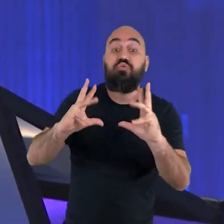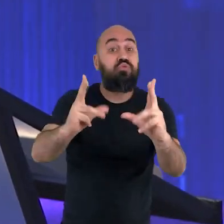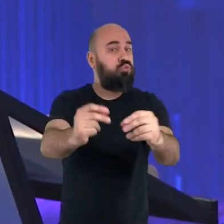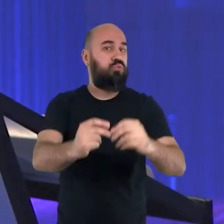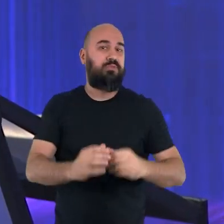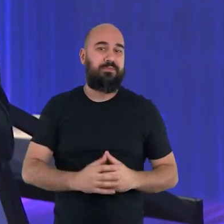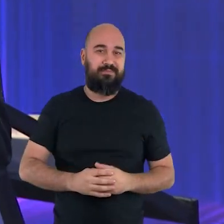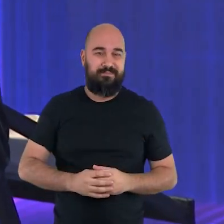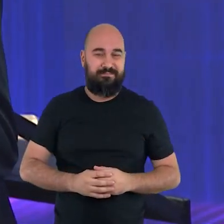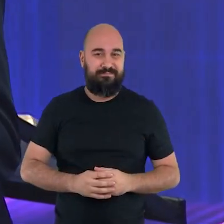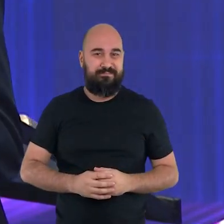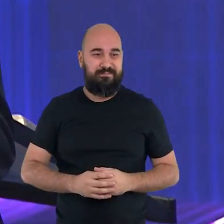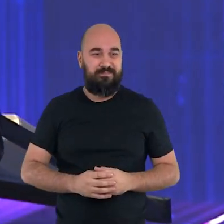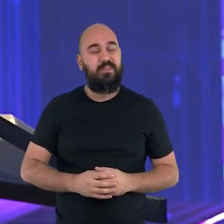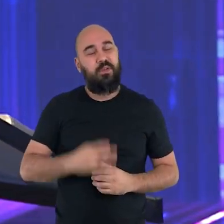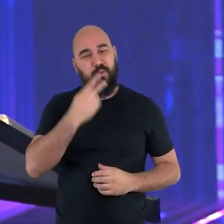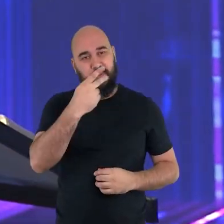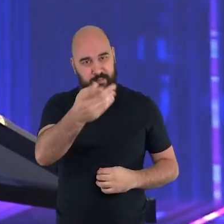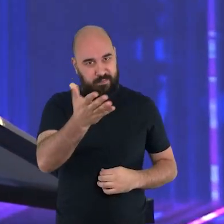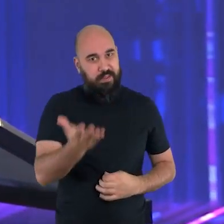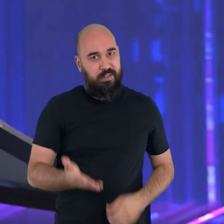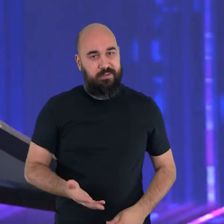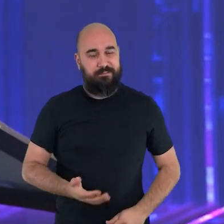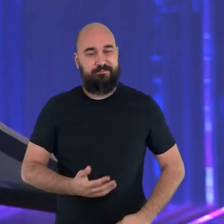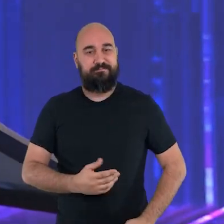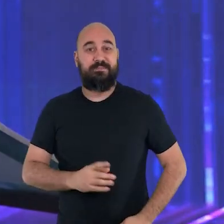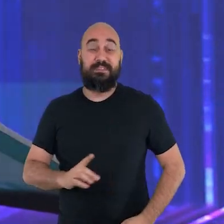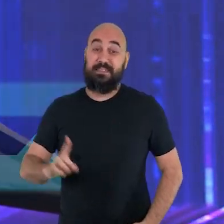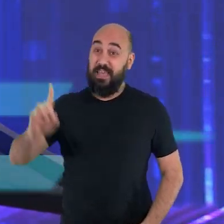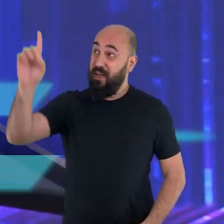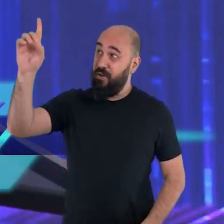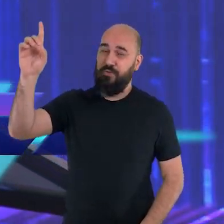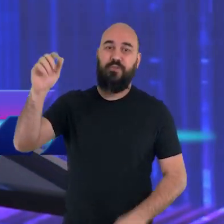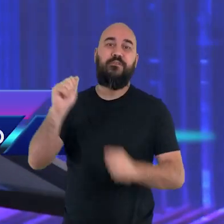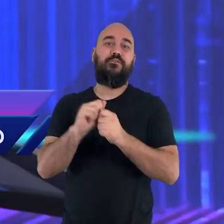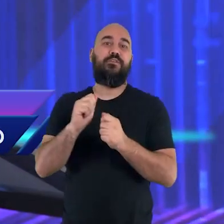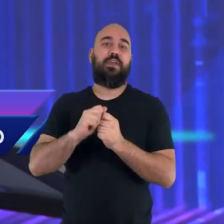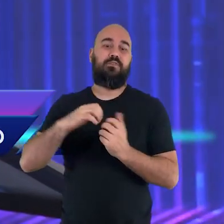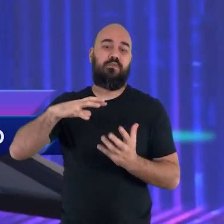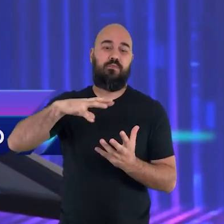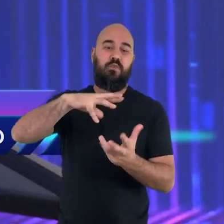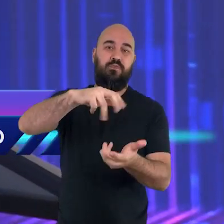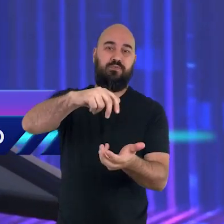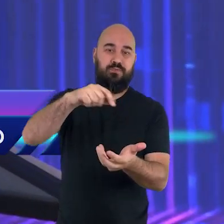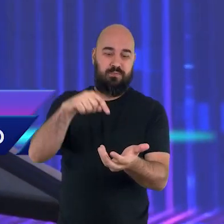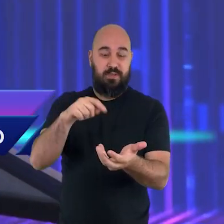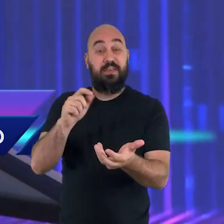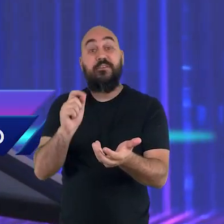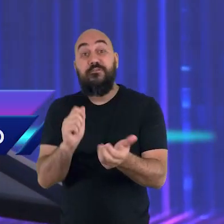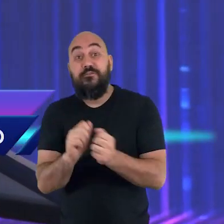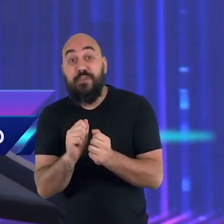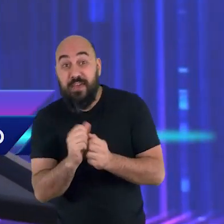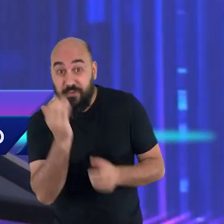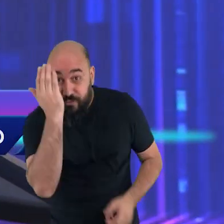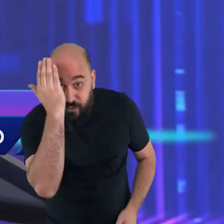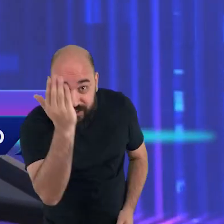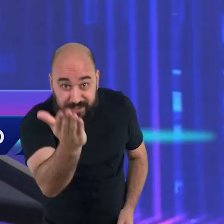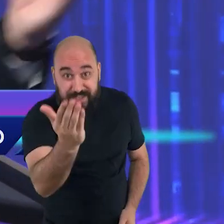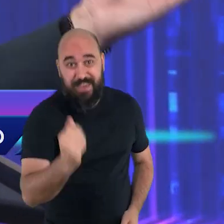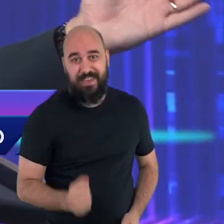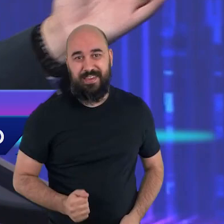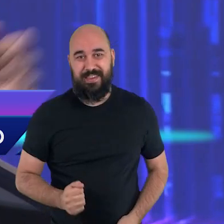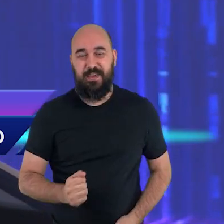Deus criou o mundo. E Deus criou você. Por isso Ele pode e deve ser adorado.